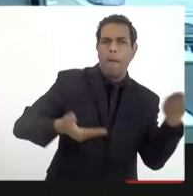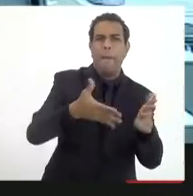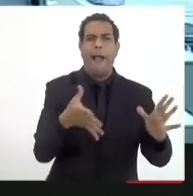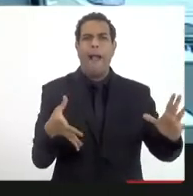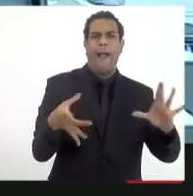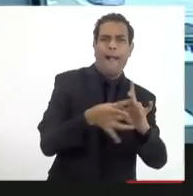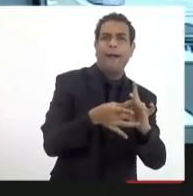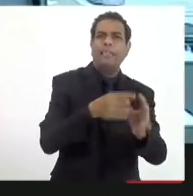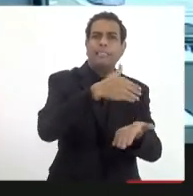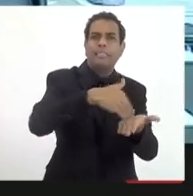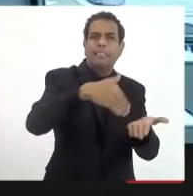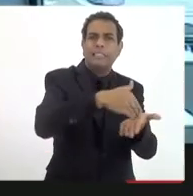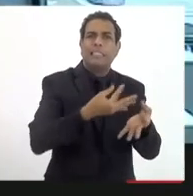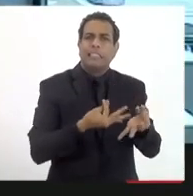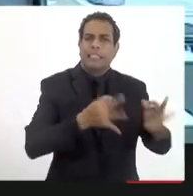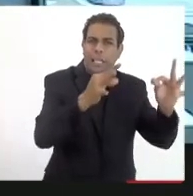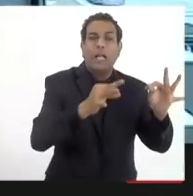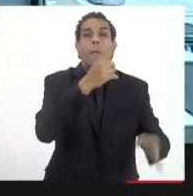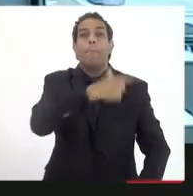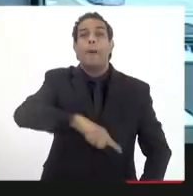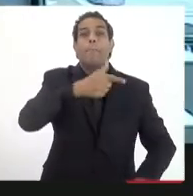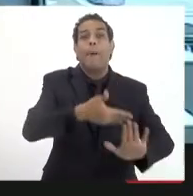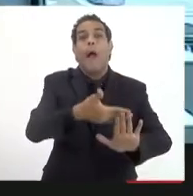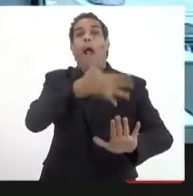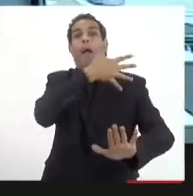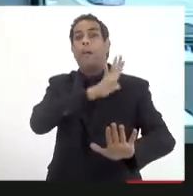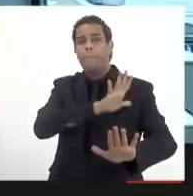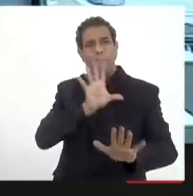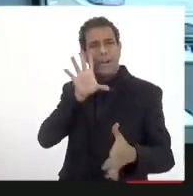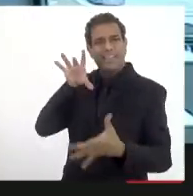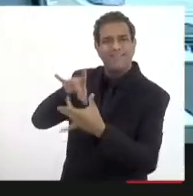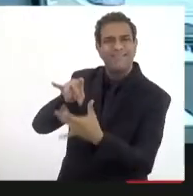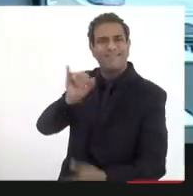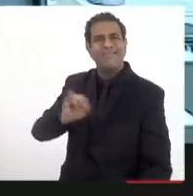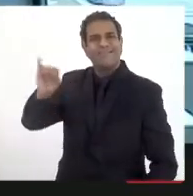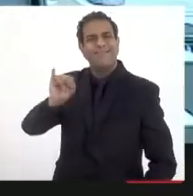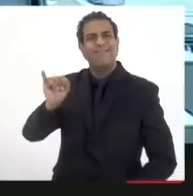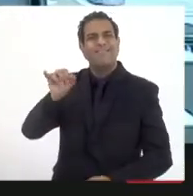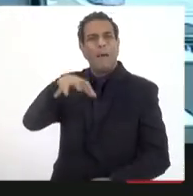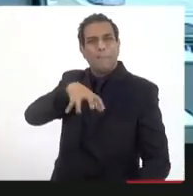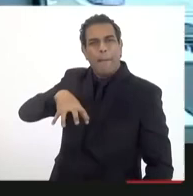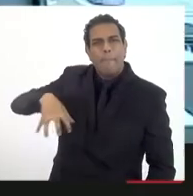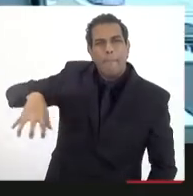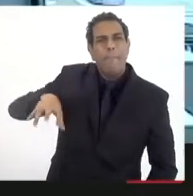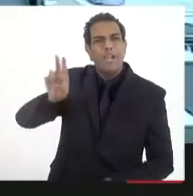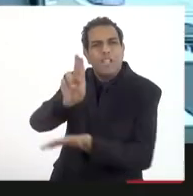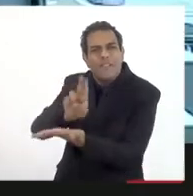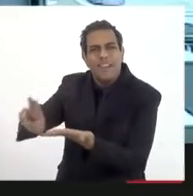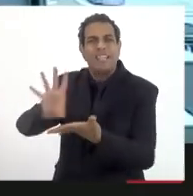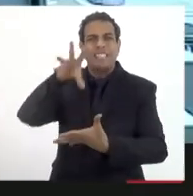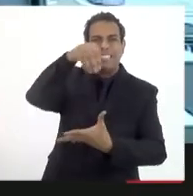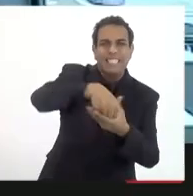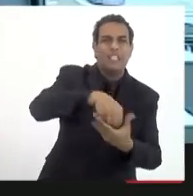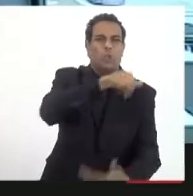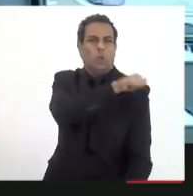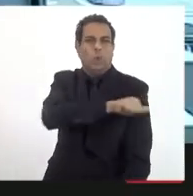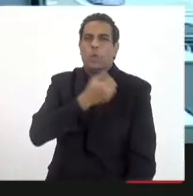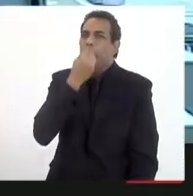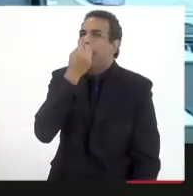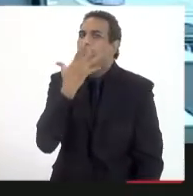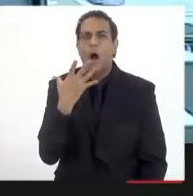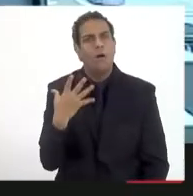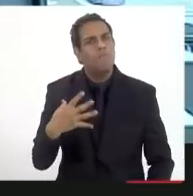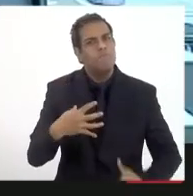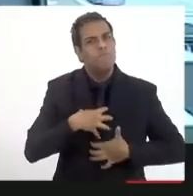com esse secretário e com os outros, mas eu acho que o importante é a participação das universidades e aí queria deixar um